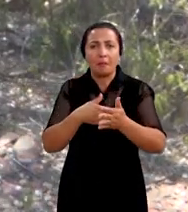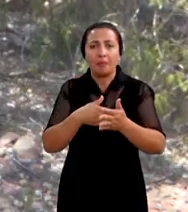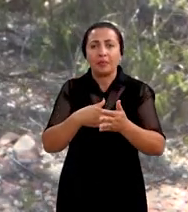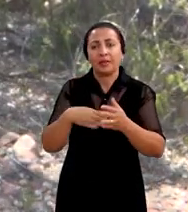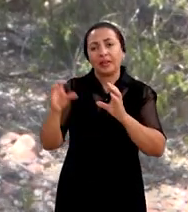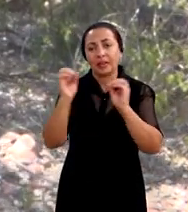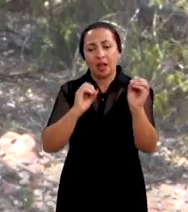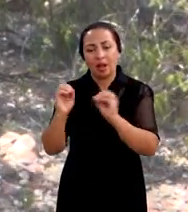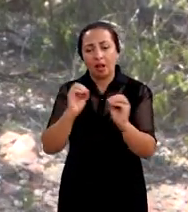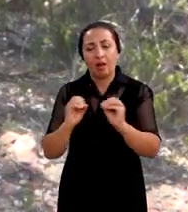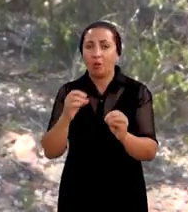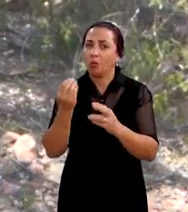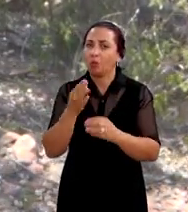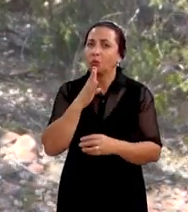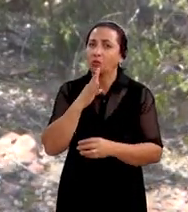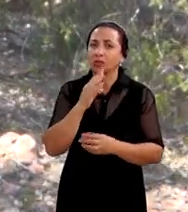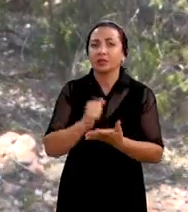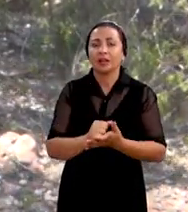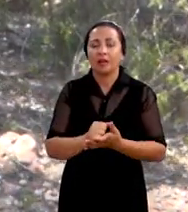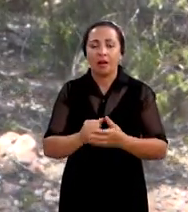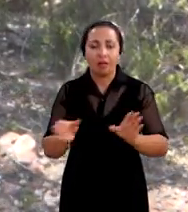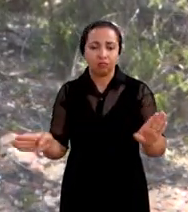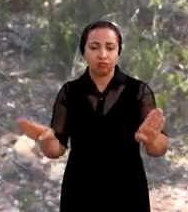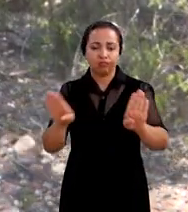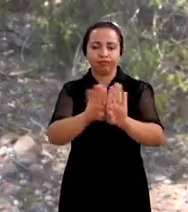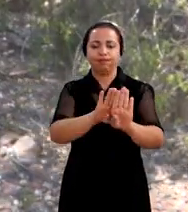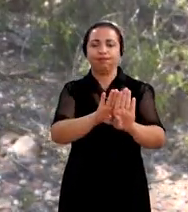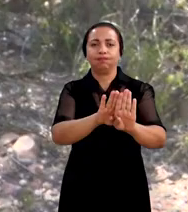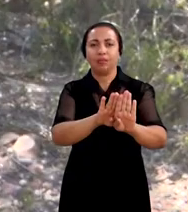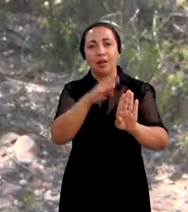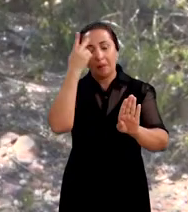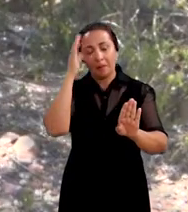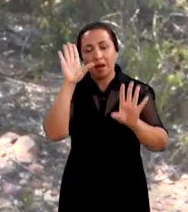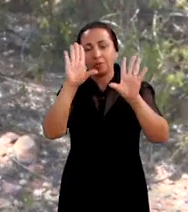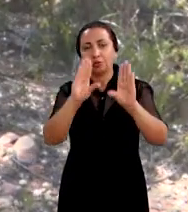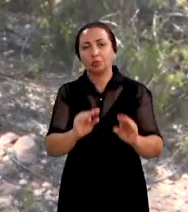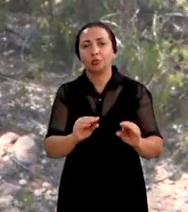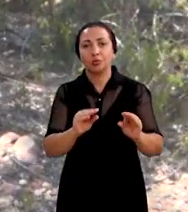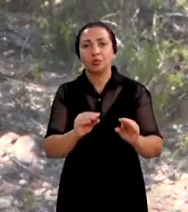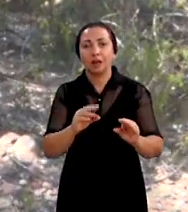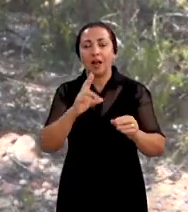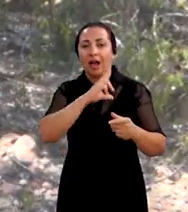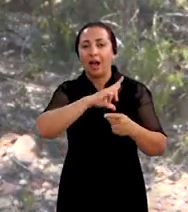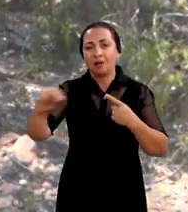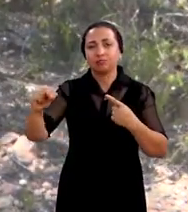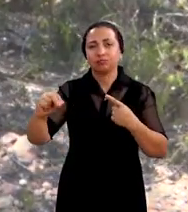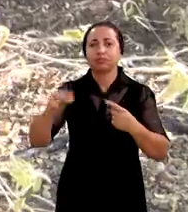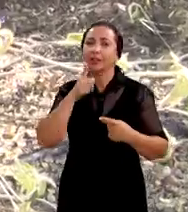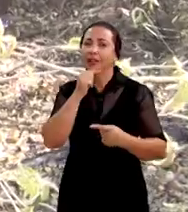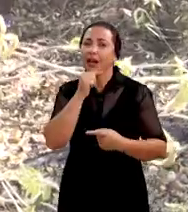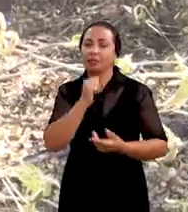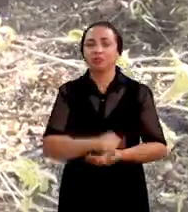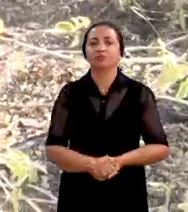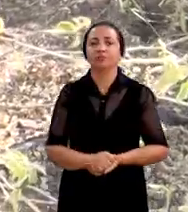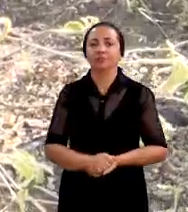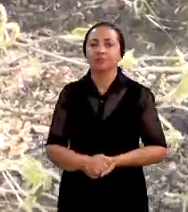base zero, como são conhecidas, que são nada mais do que bloqueios para diminuir a velocidade da água.